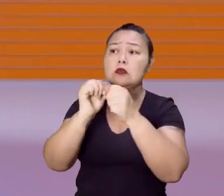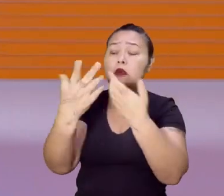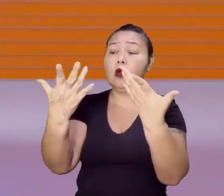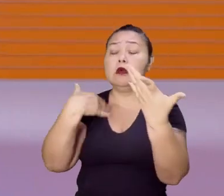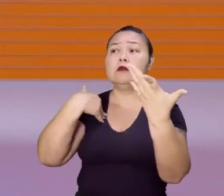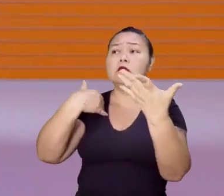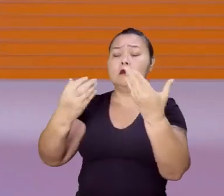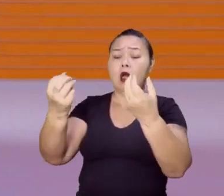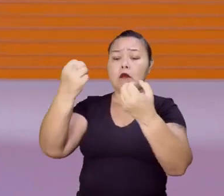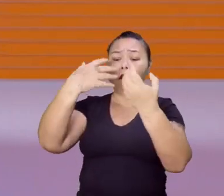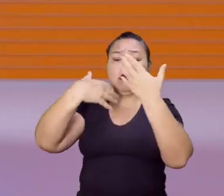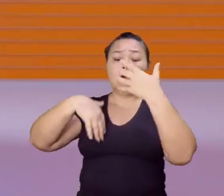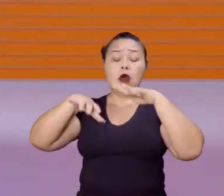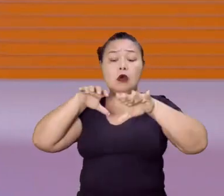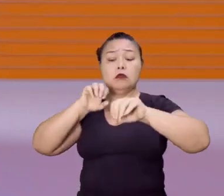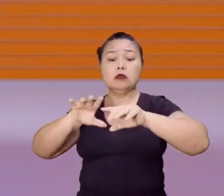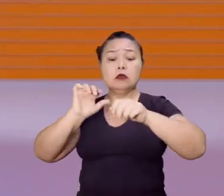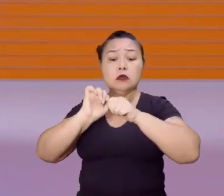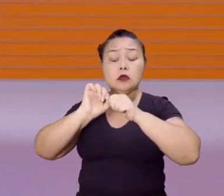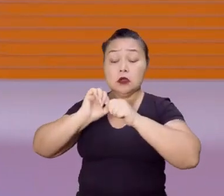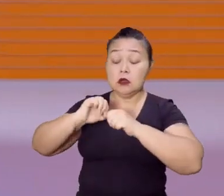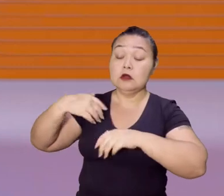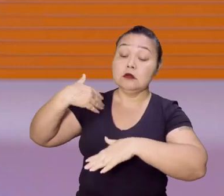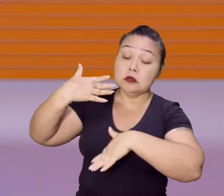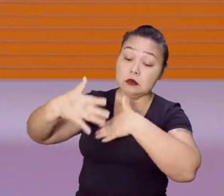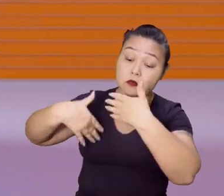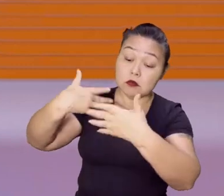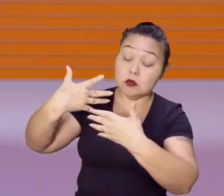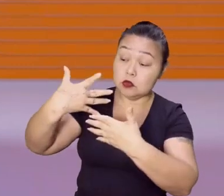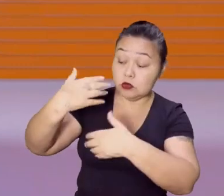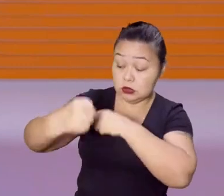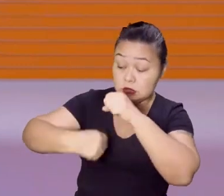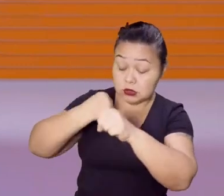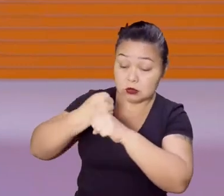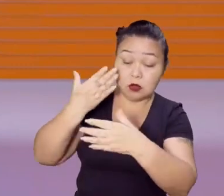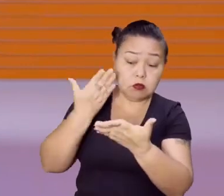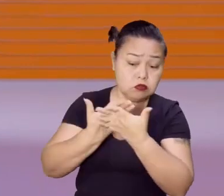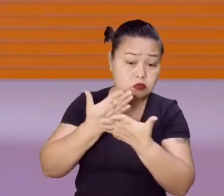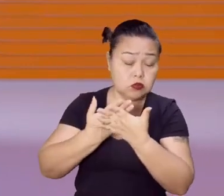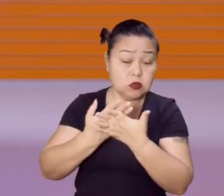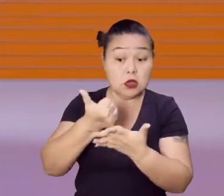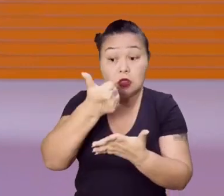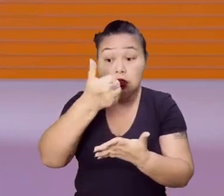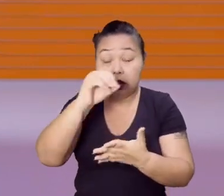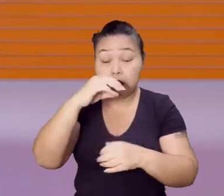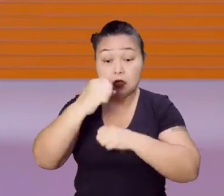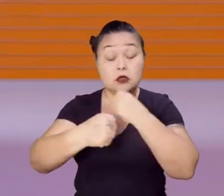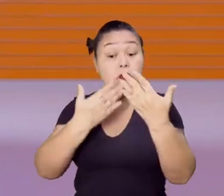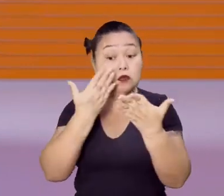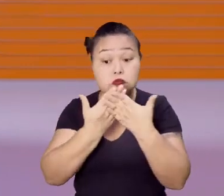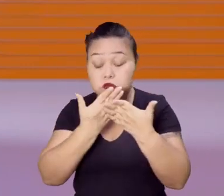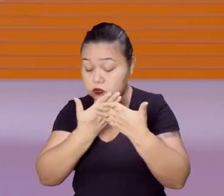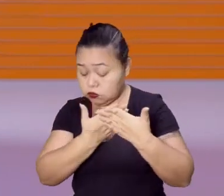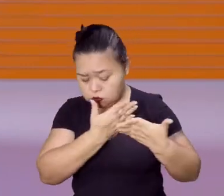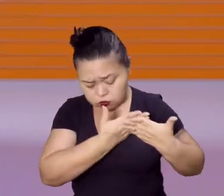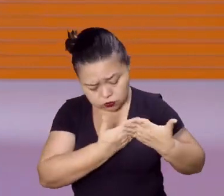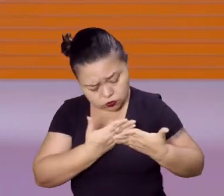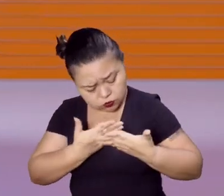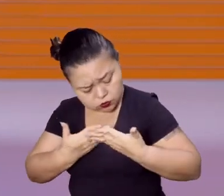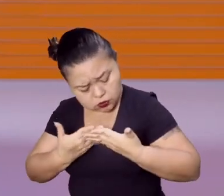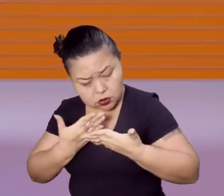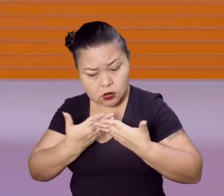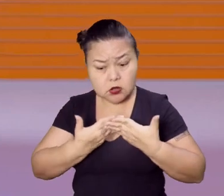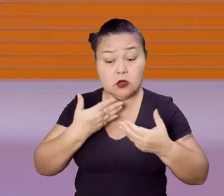formação que nós temos. Apesar de termos muitos anos de escola, a gente passa, o quê? Quase 10 anos, 8 anos de formação